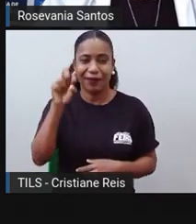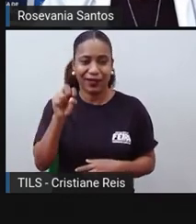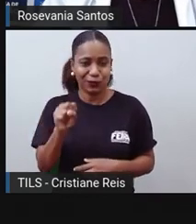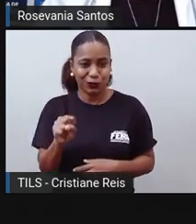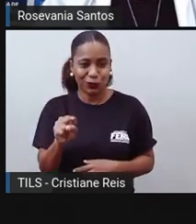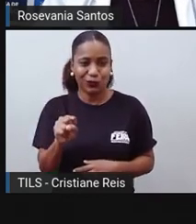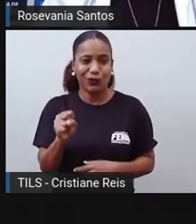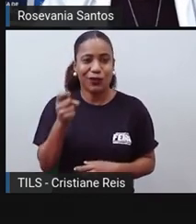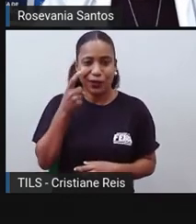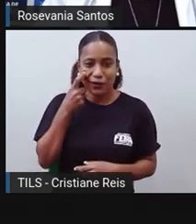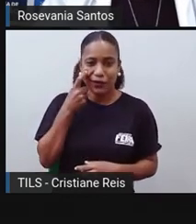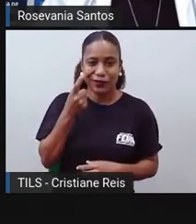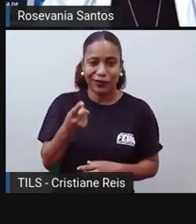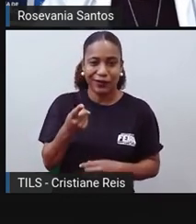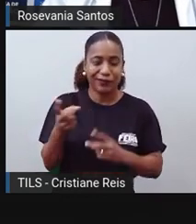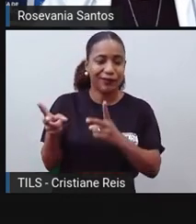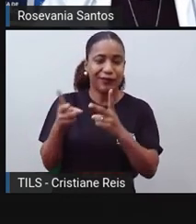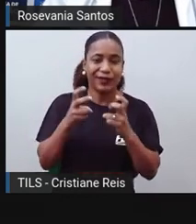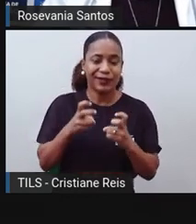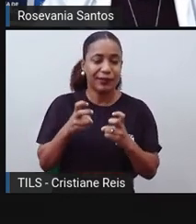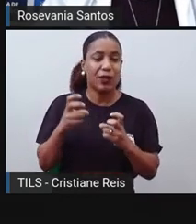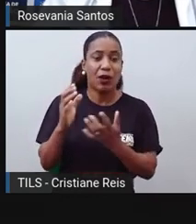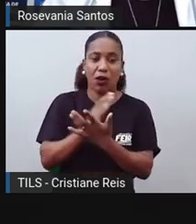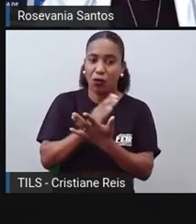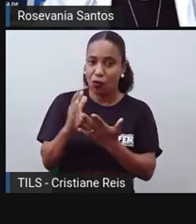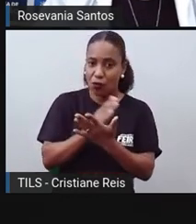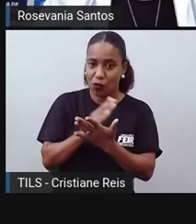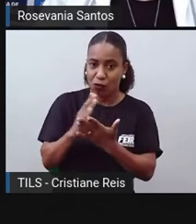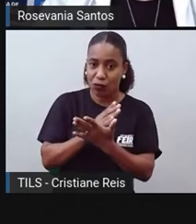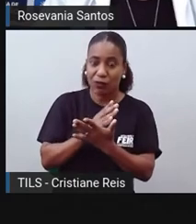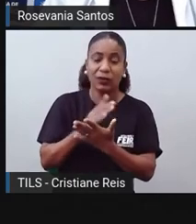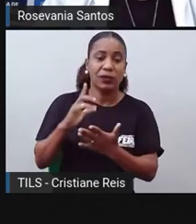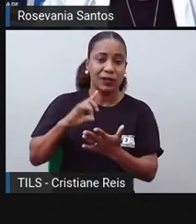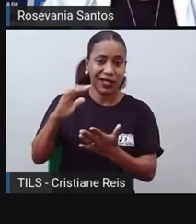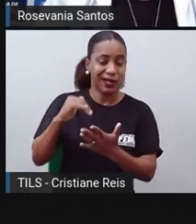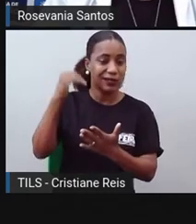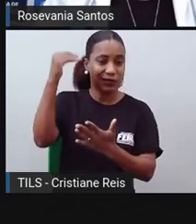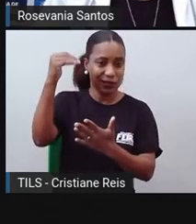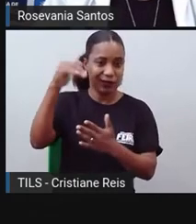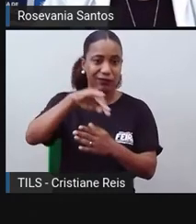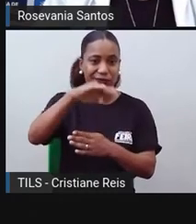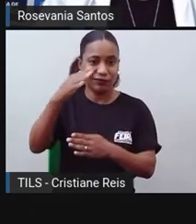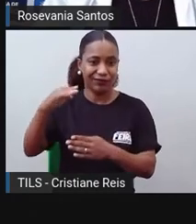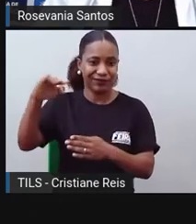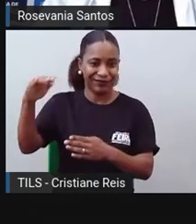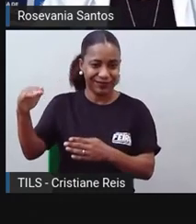perceber que as áreas mais elevadas vão ser predominantes aqui na Nova Zelândia.